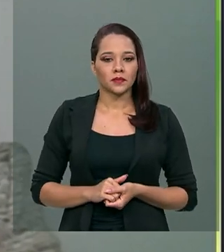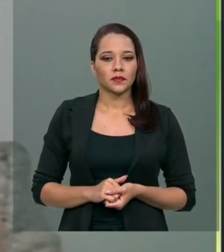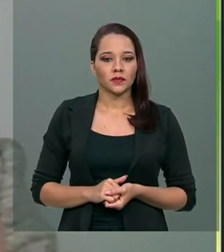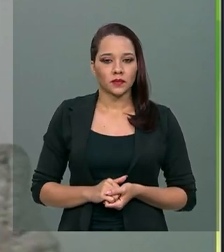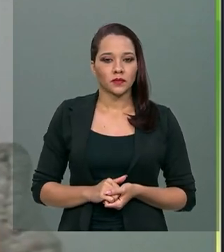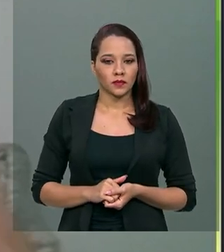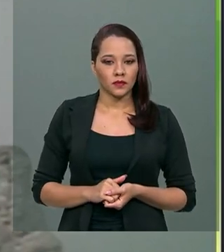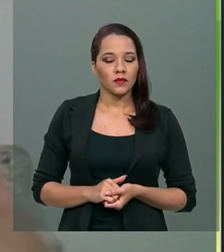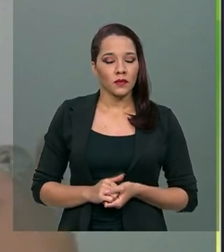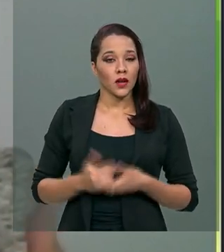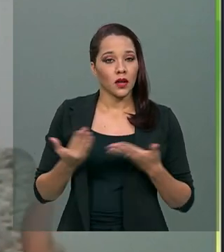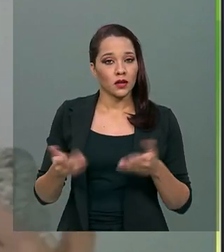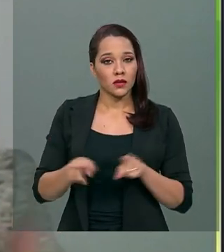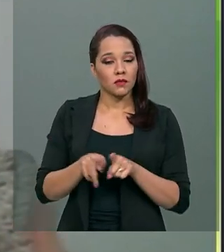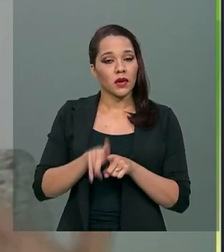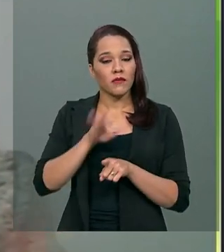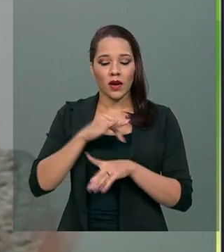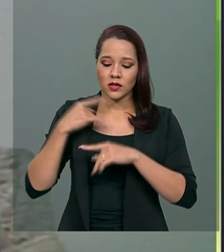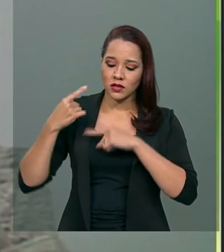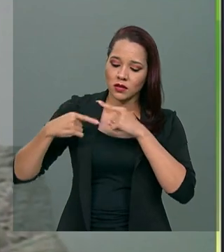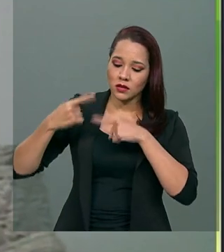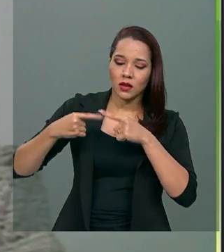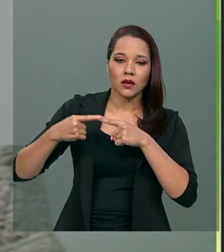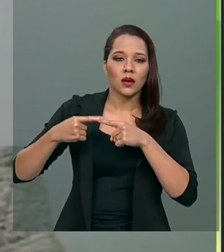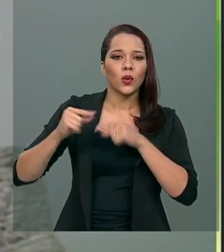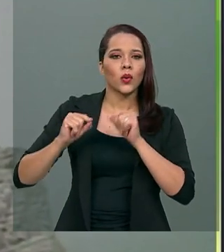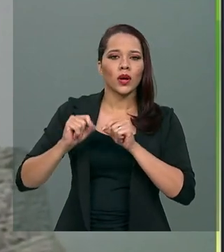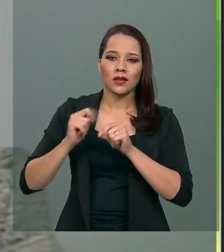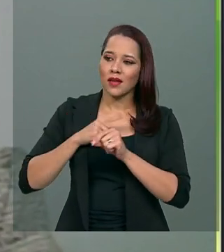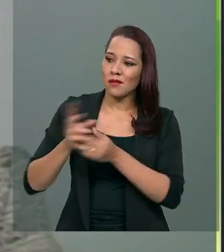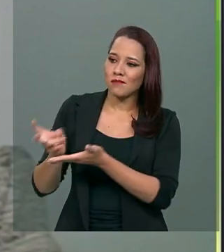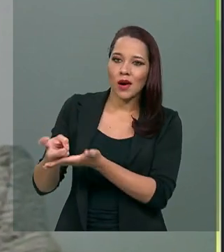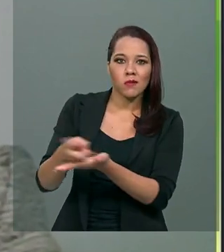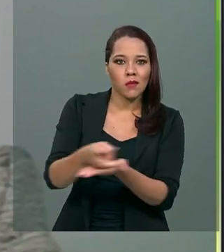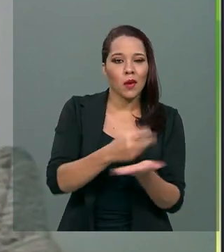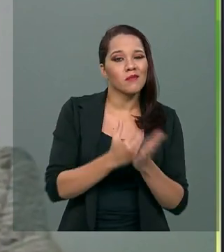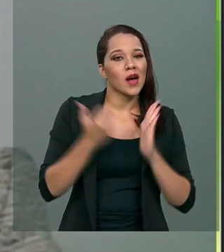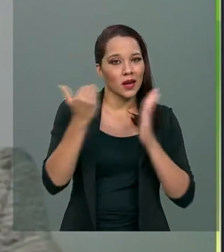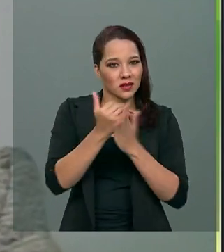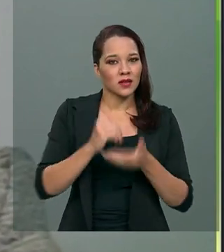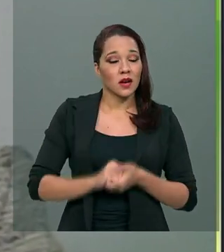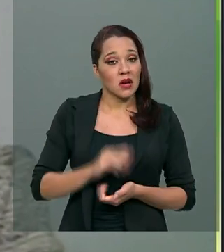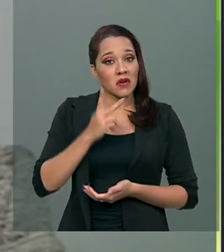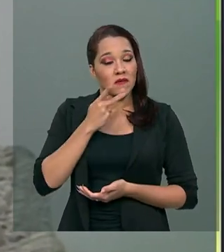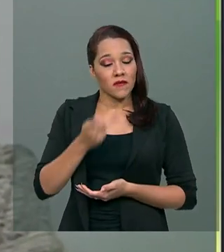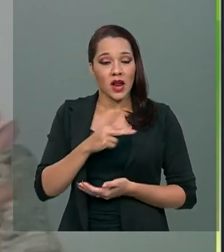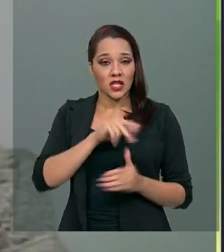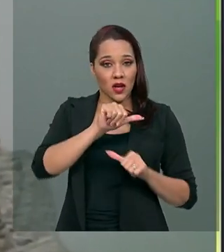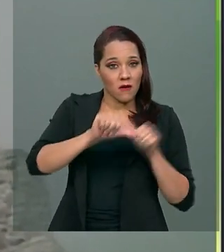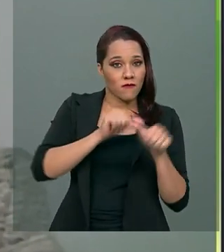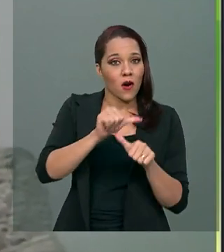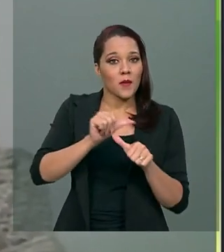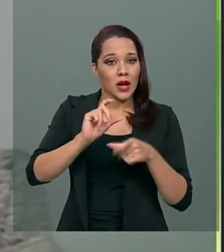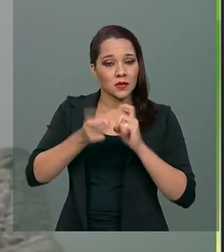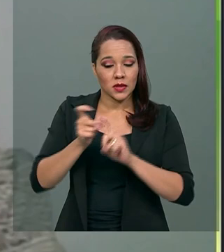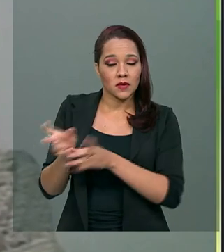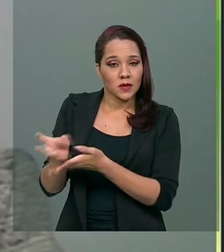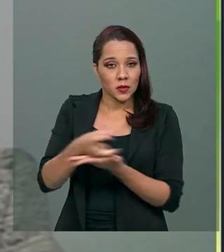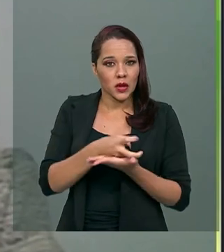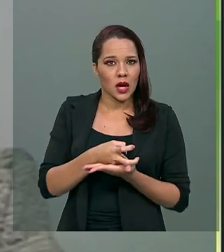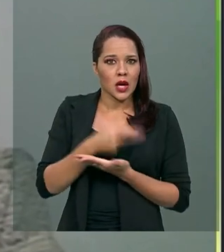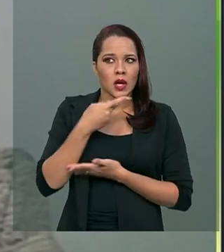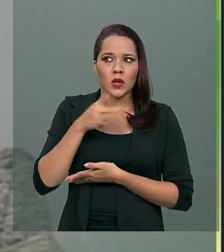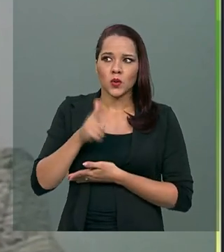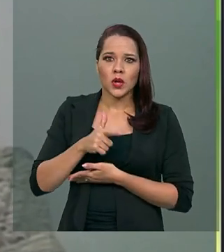E isso também vai gerar uma necessidade de arrecadação maior. E quando a gente fala de reforma tributária, em nenhuma das reformas houve uma